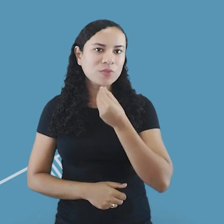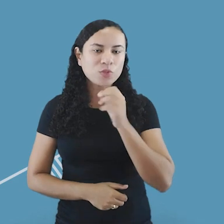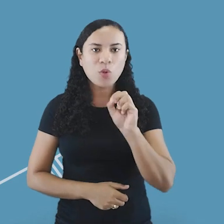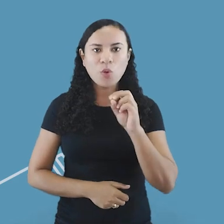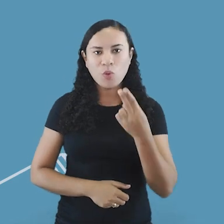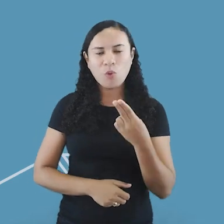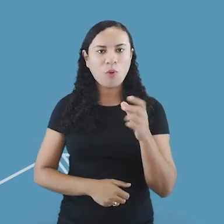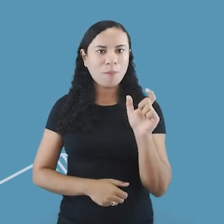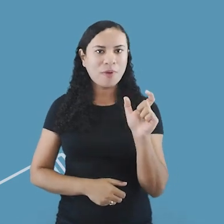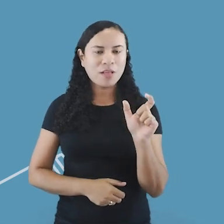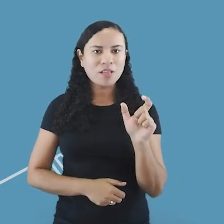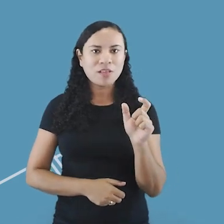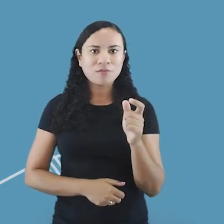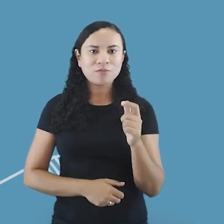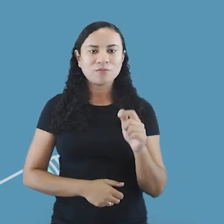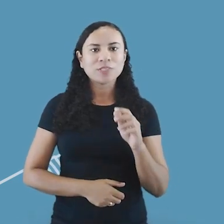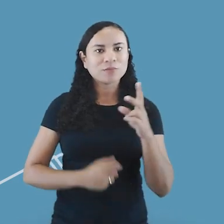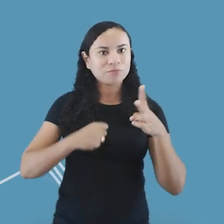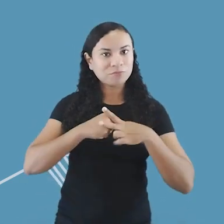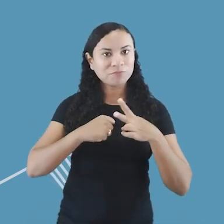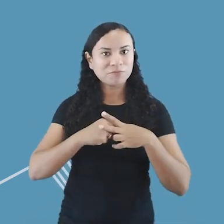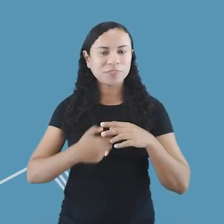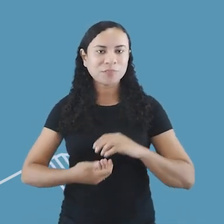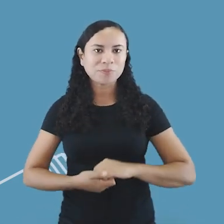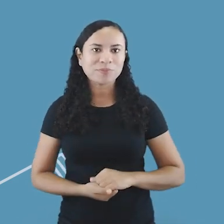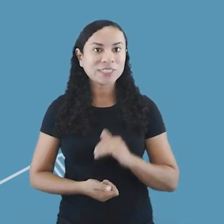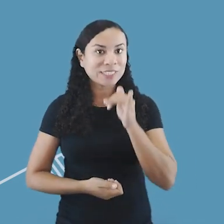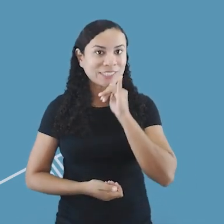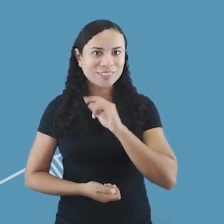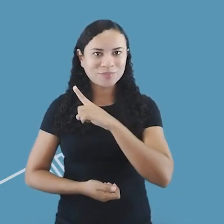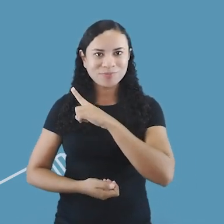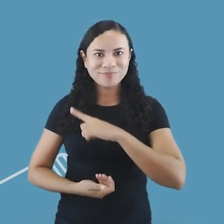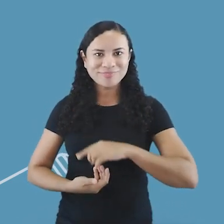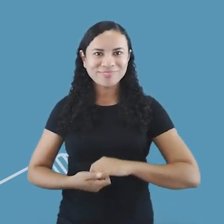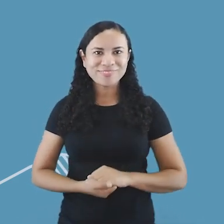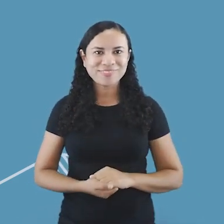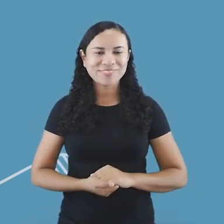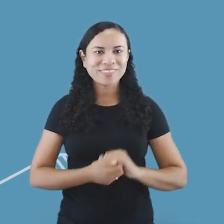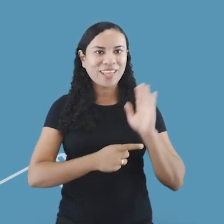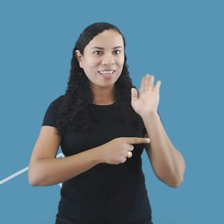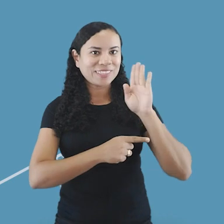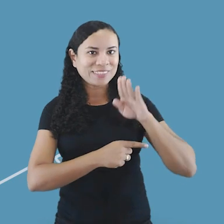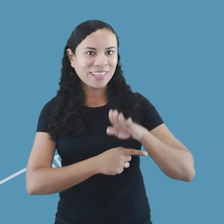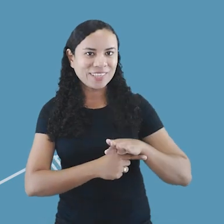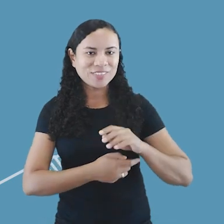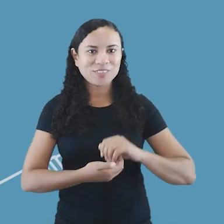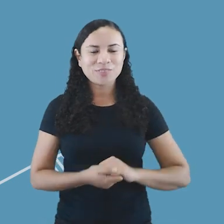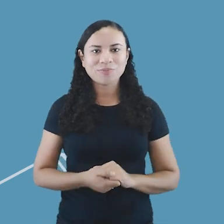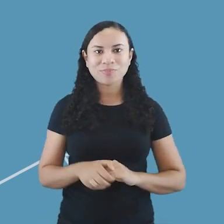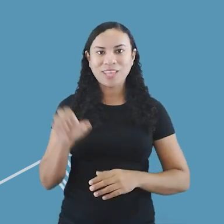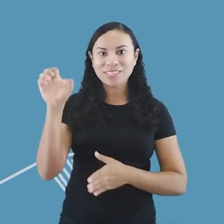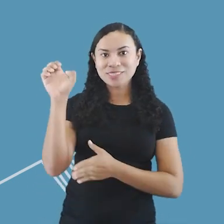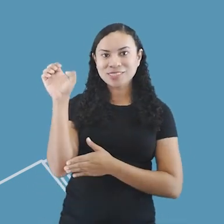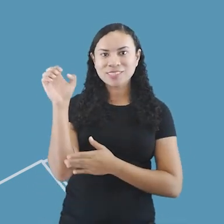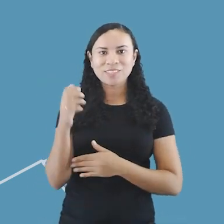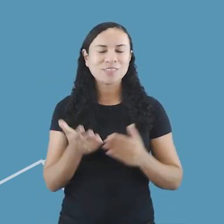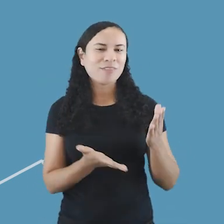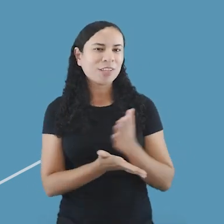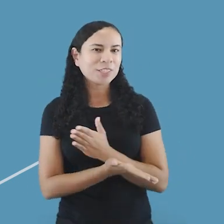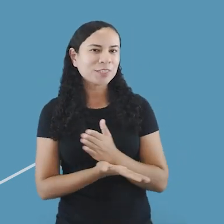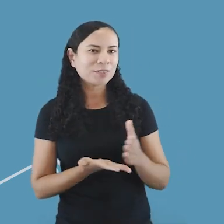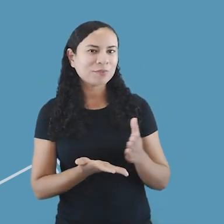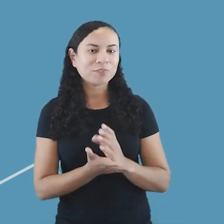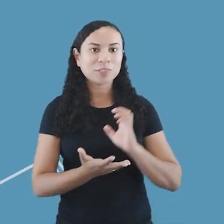não se determina, como no caso dos verbos. Por exemplo, a tarde, a esquerda, às vezes,